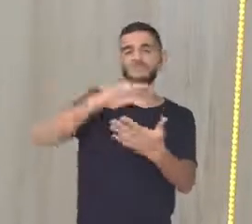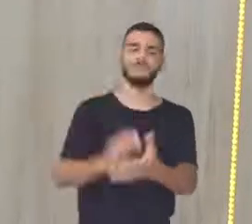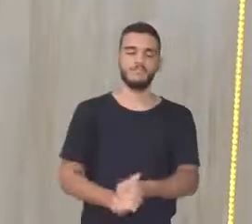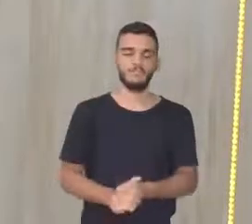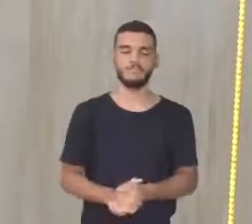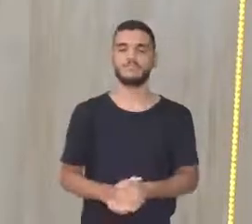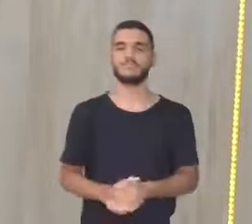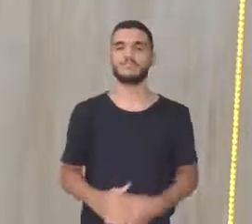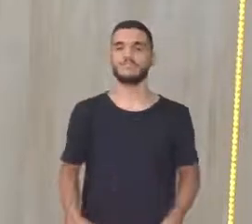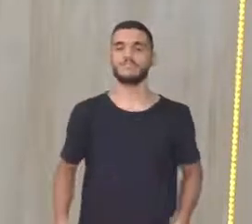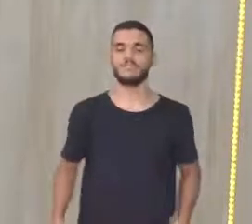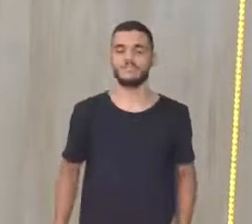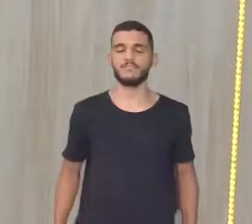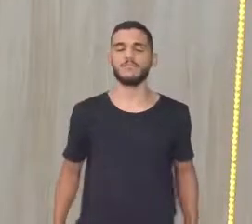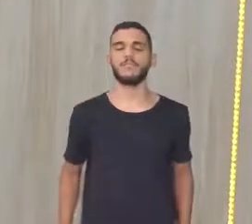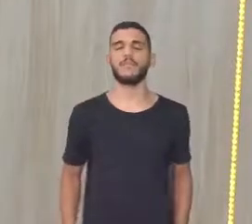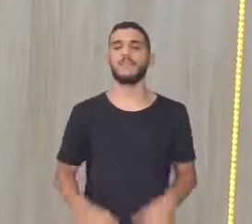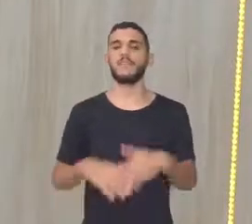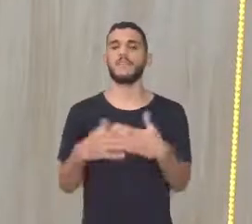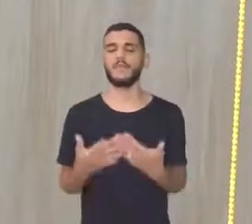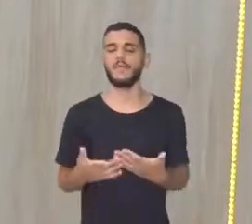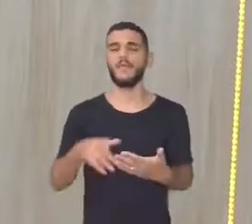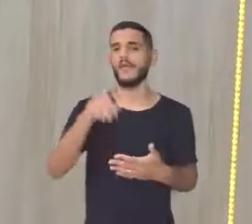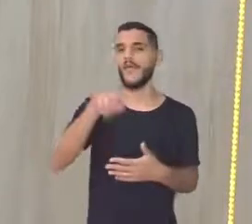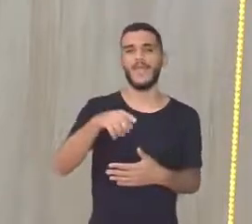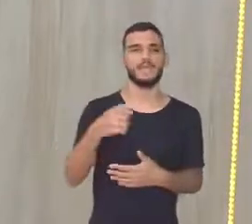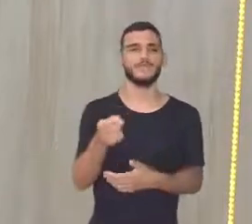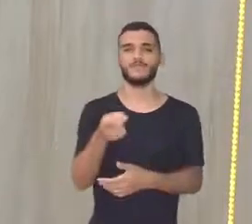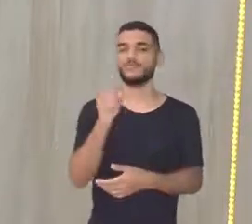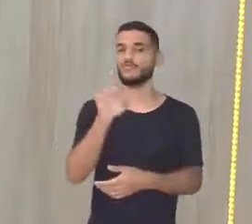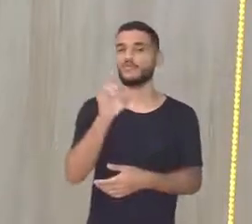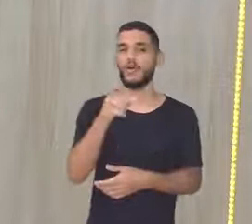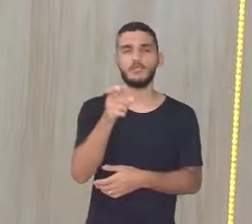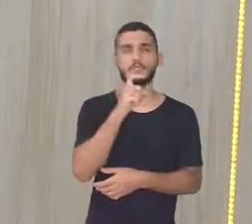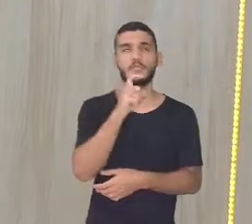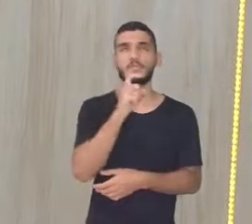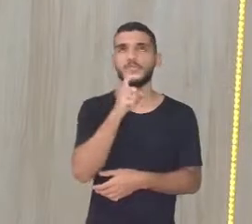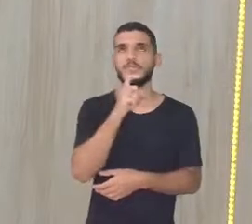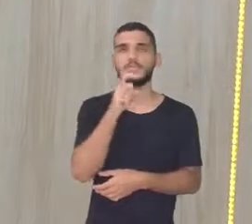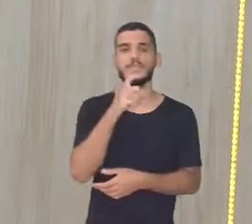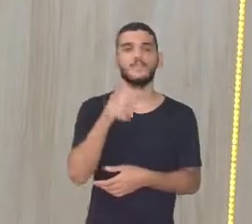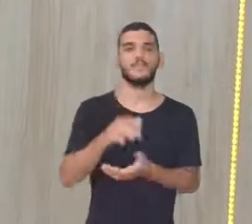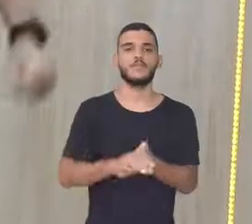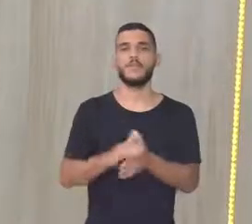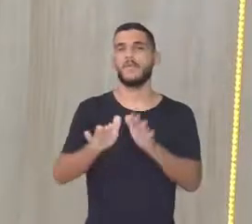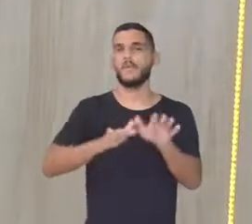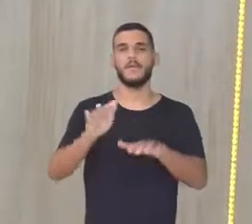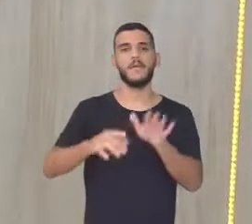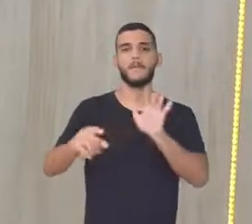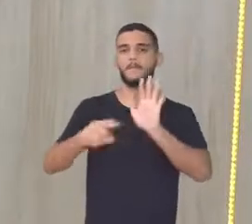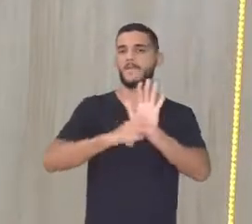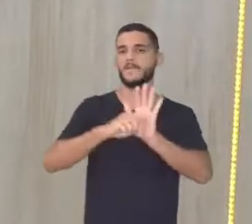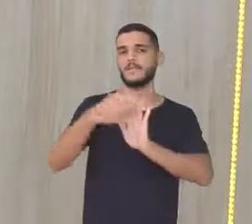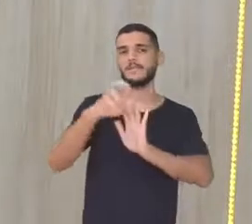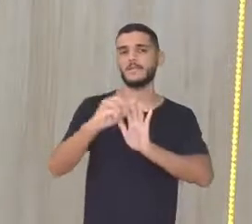Estreito de Bering A região lá em cima No extremo norte É gelo Meu povo É gelo Frio É negócio de menos 50 graus Né? É negócio